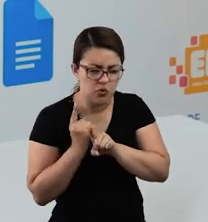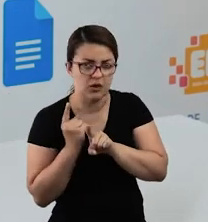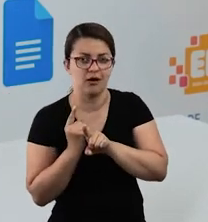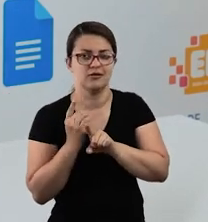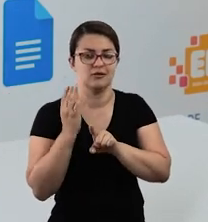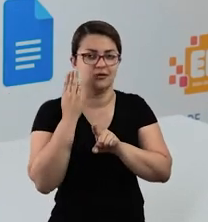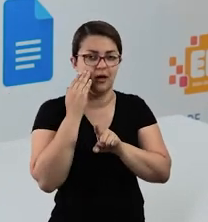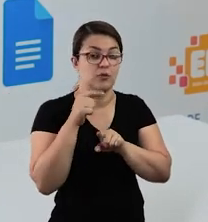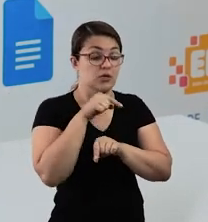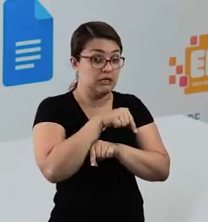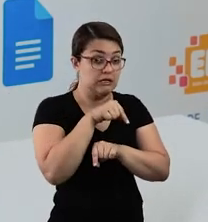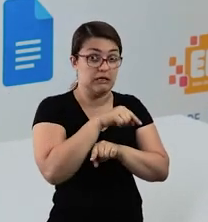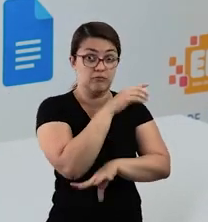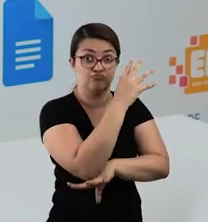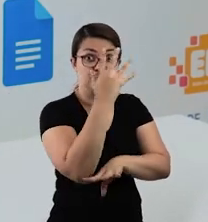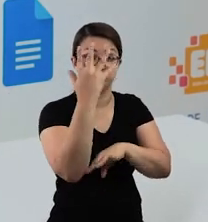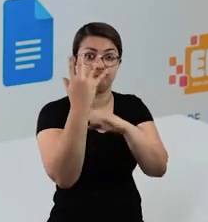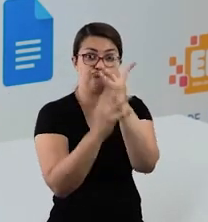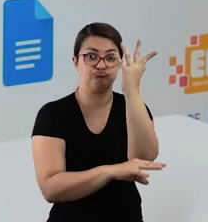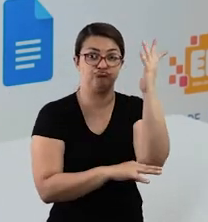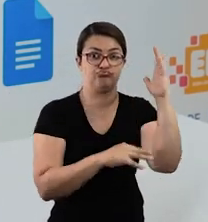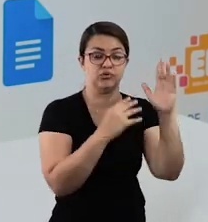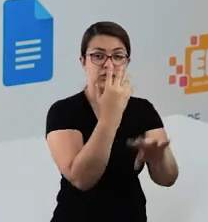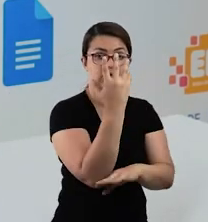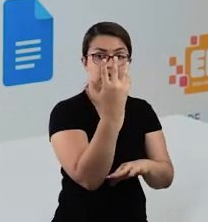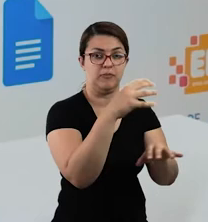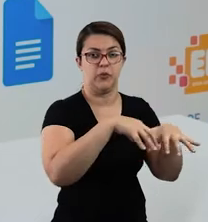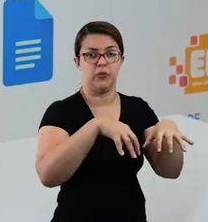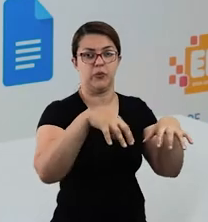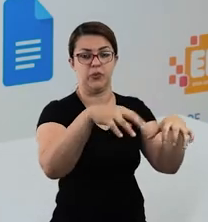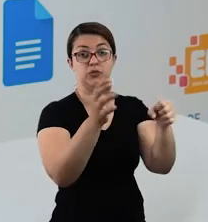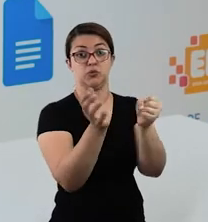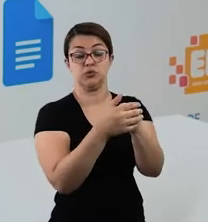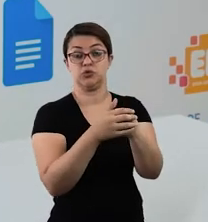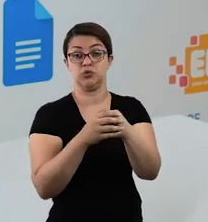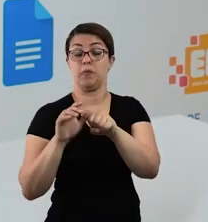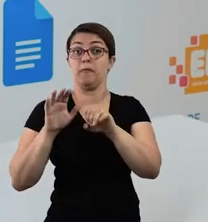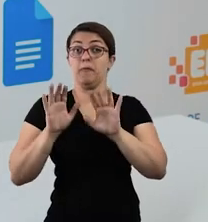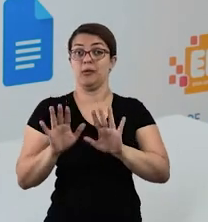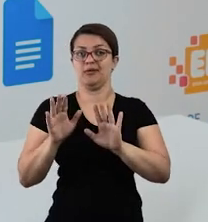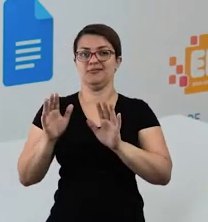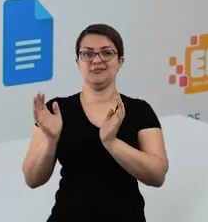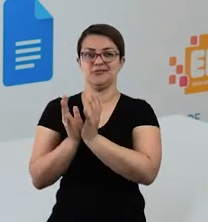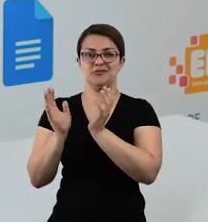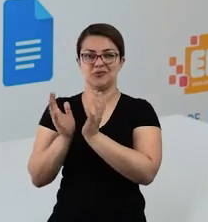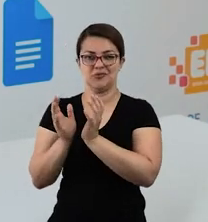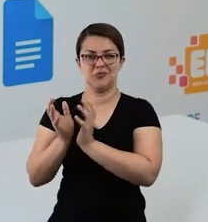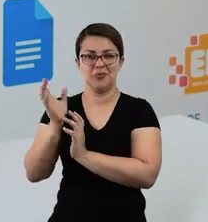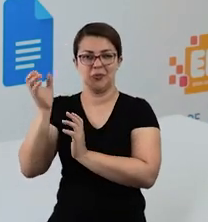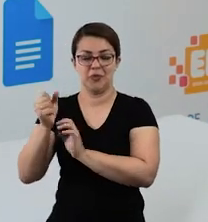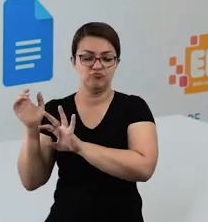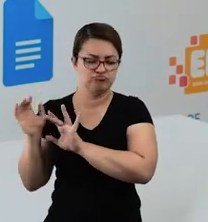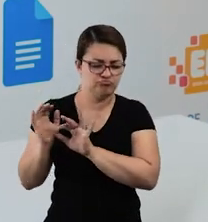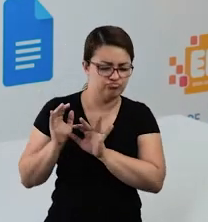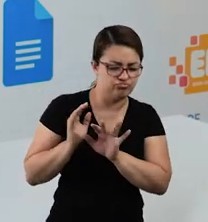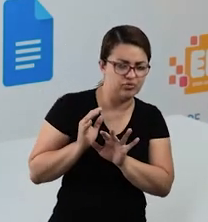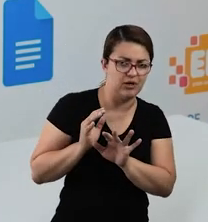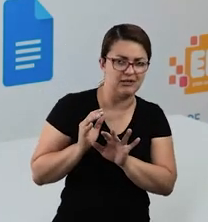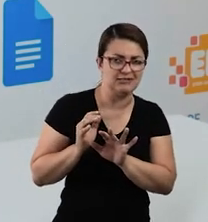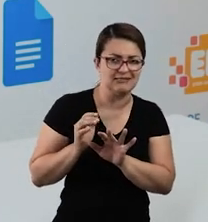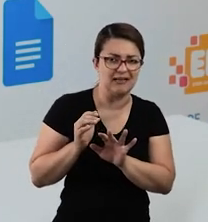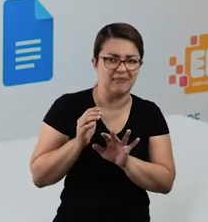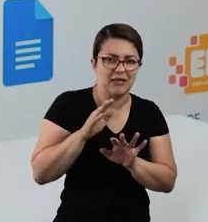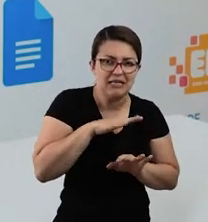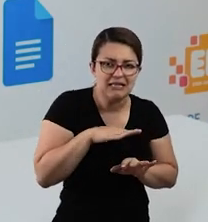escondidos dentro das florestas, certo? Pra despistar, pra ninguém achar. E aí eles pegavam as crianças, as